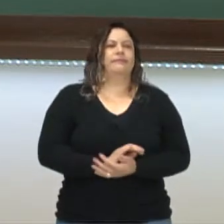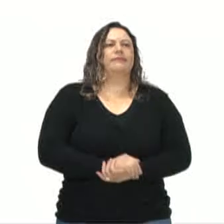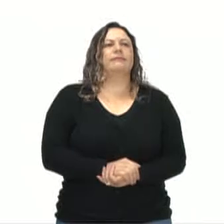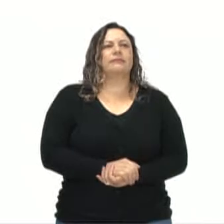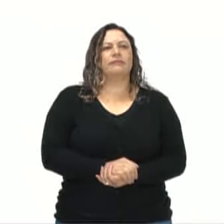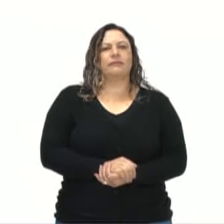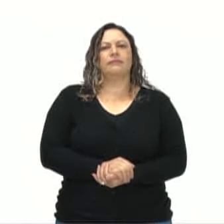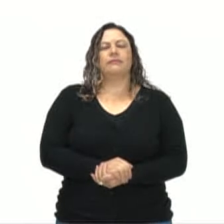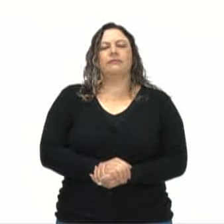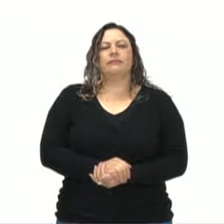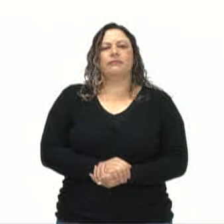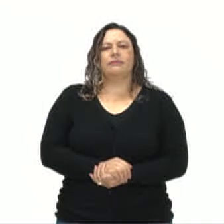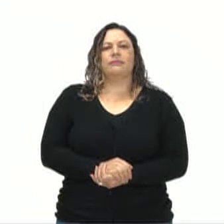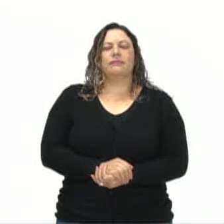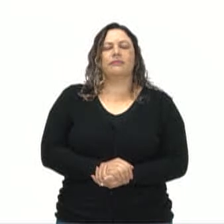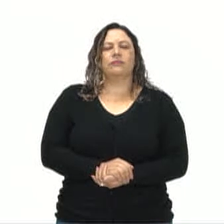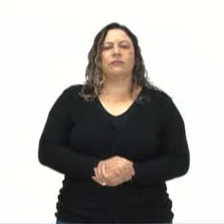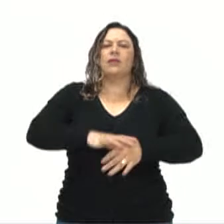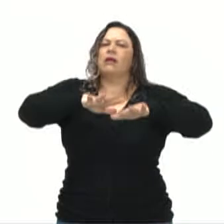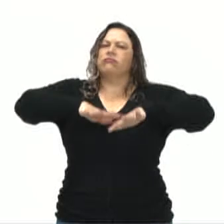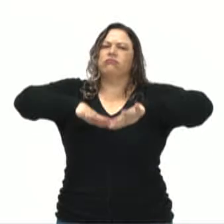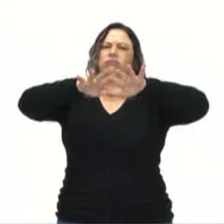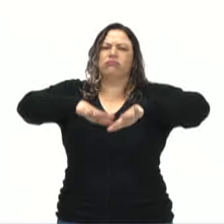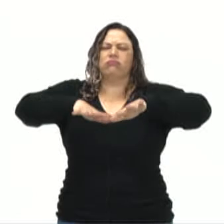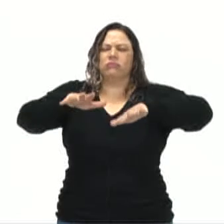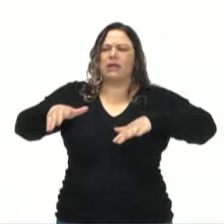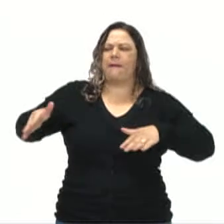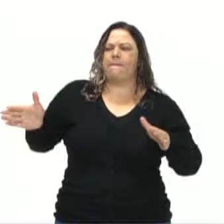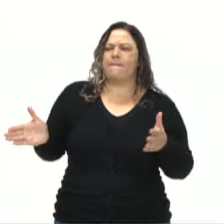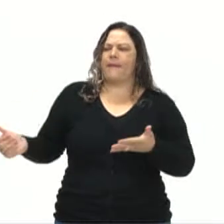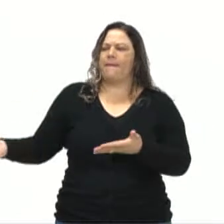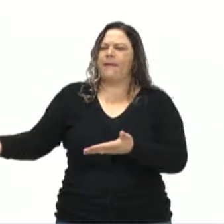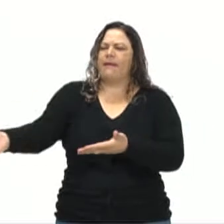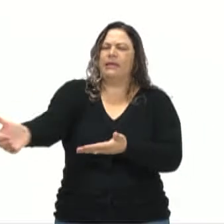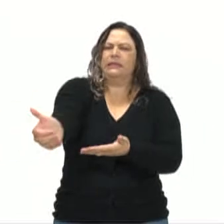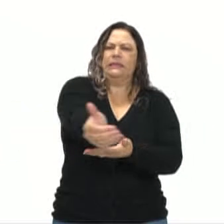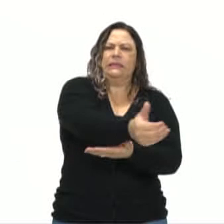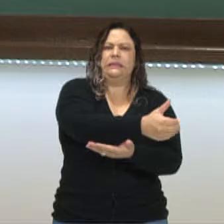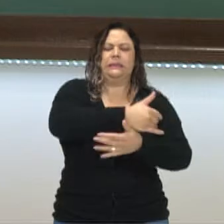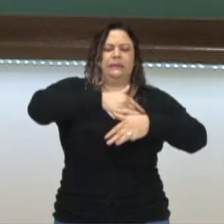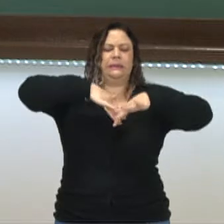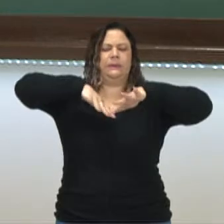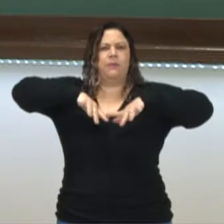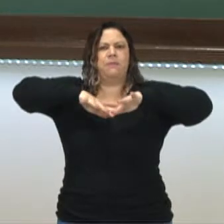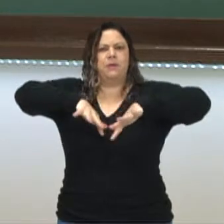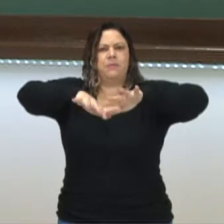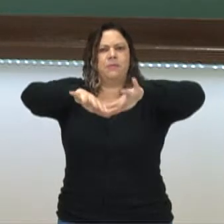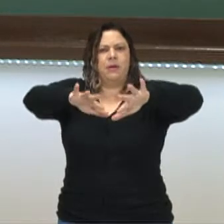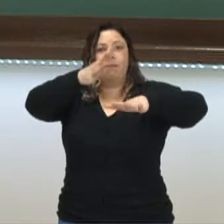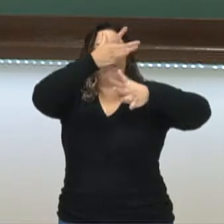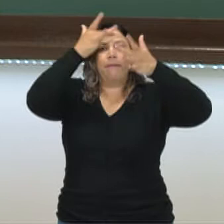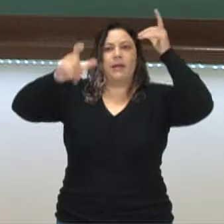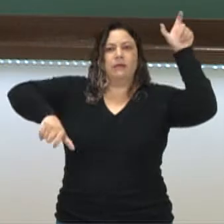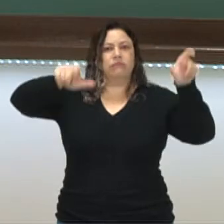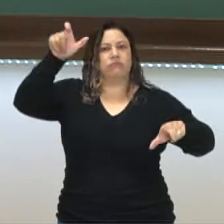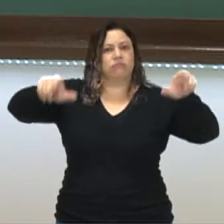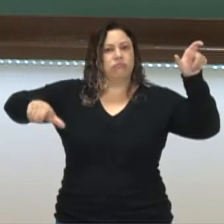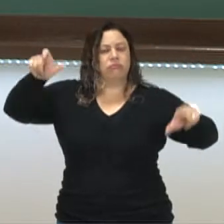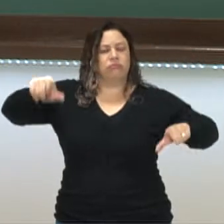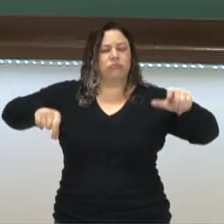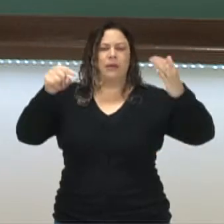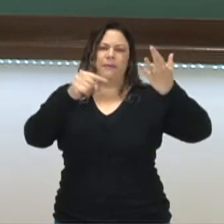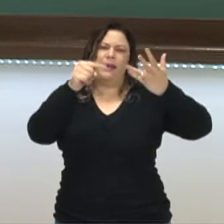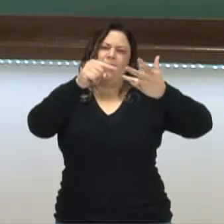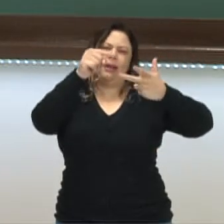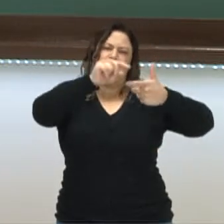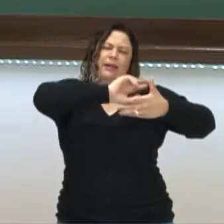As cruzadas, elas reuniam milhares de pessoas. É importante que a gente entenda, assim, pessoas das mais várias